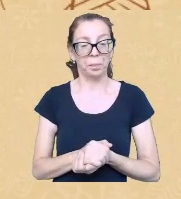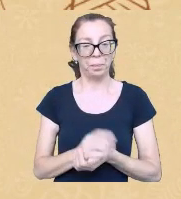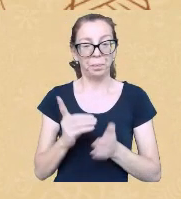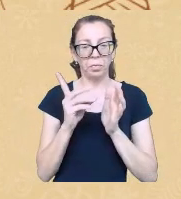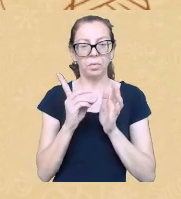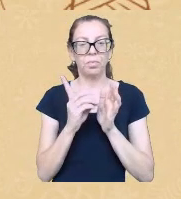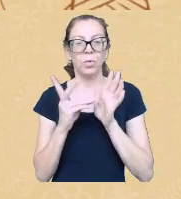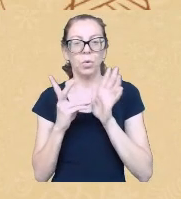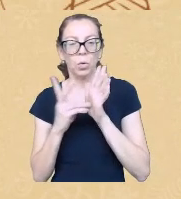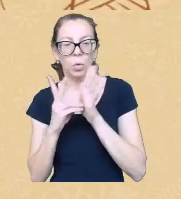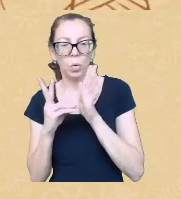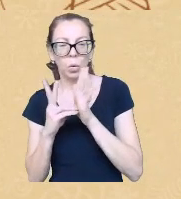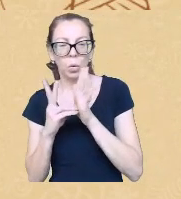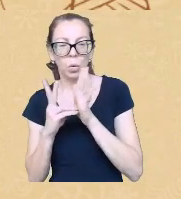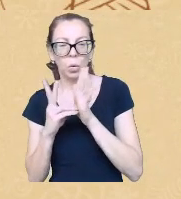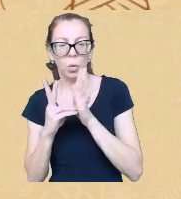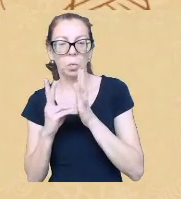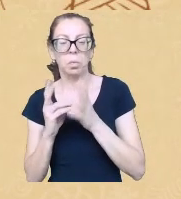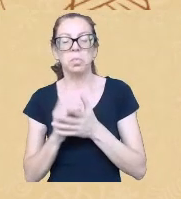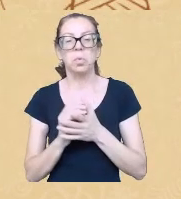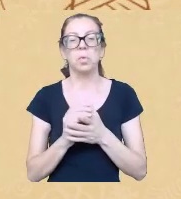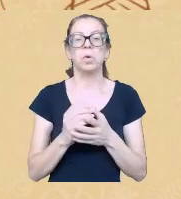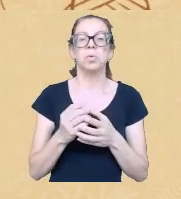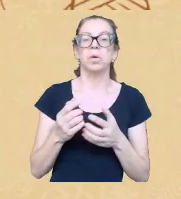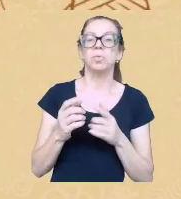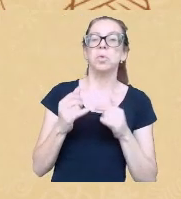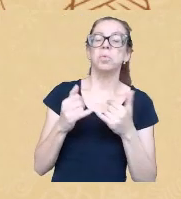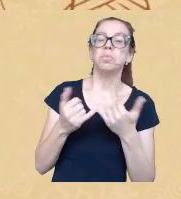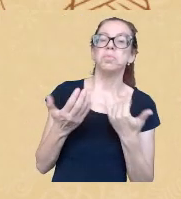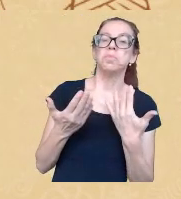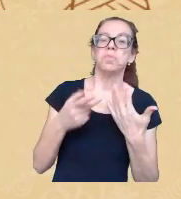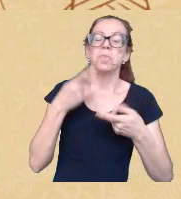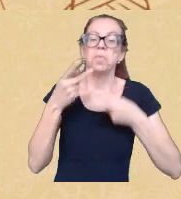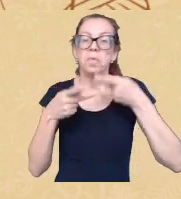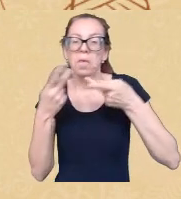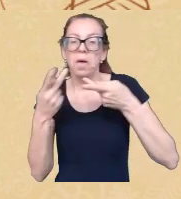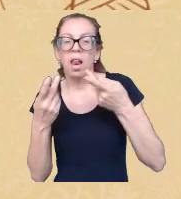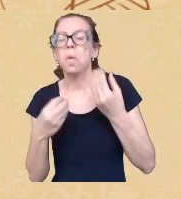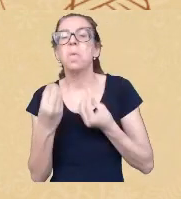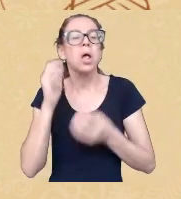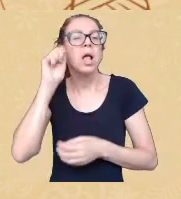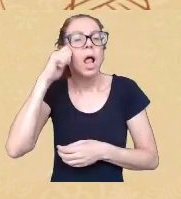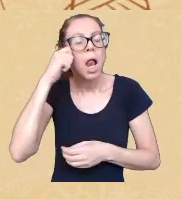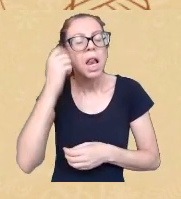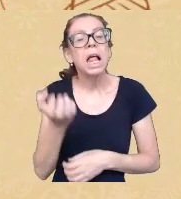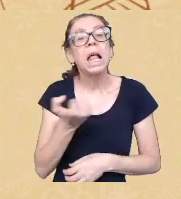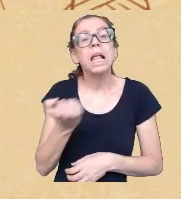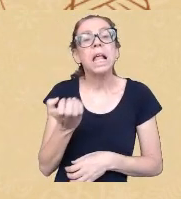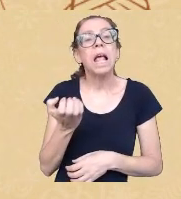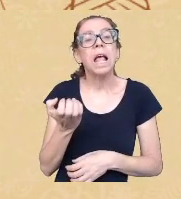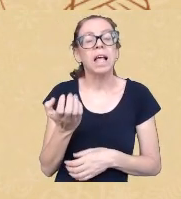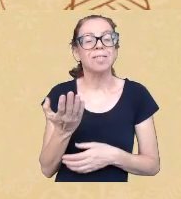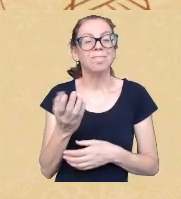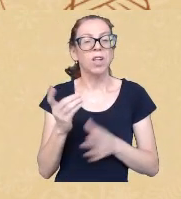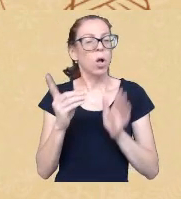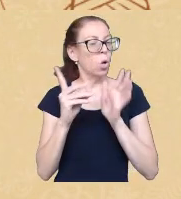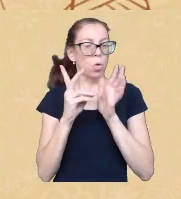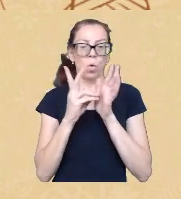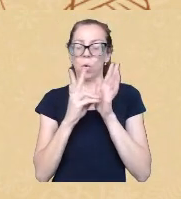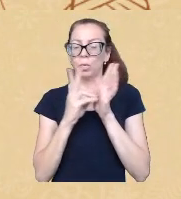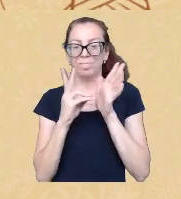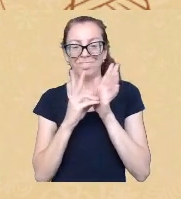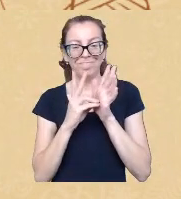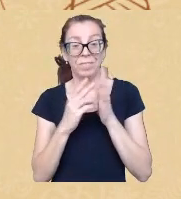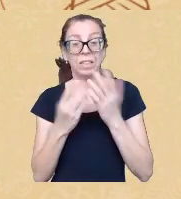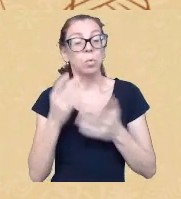escutem o que esses negros estão querendo eles não são indígenas são negros ou seus parentes tem a pele clara vocês são